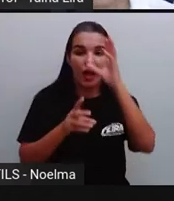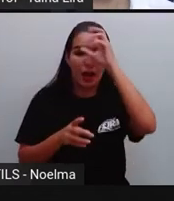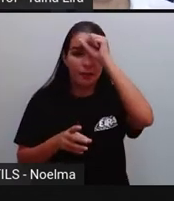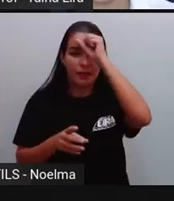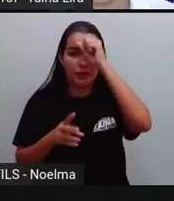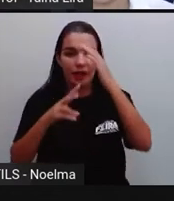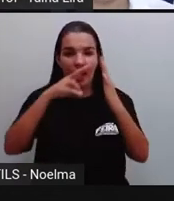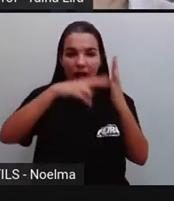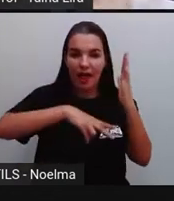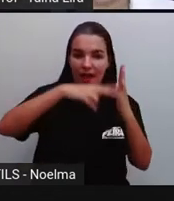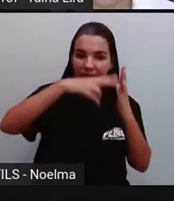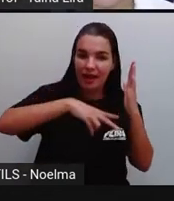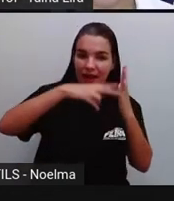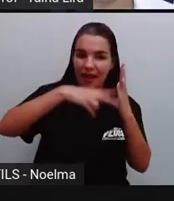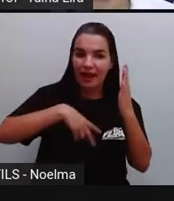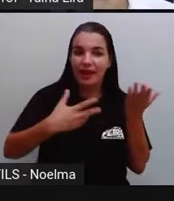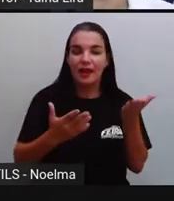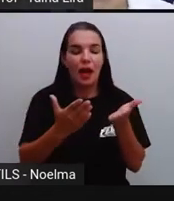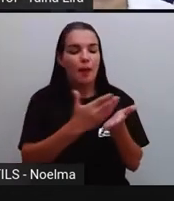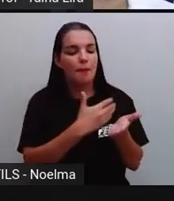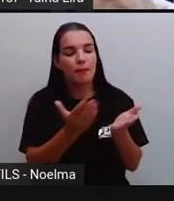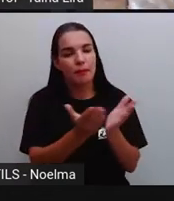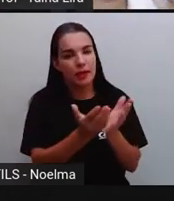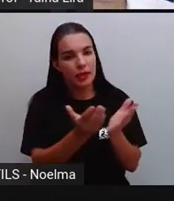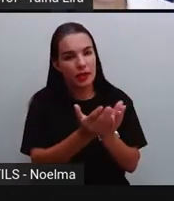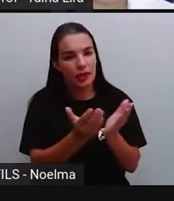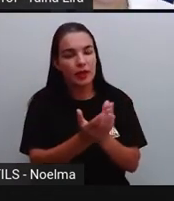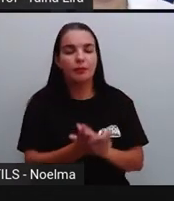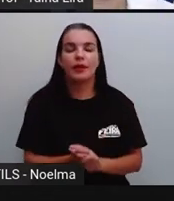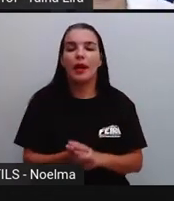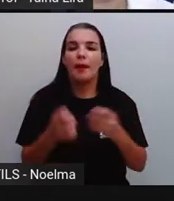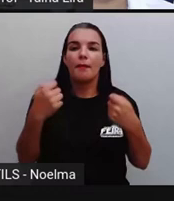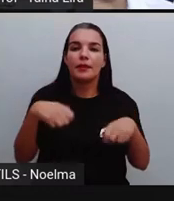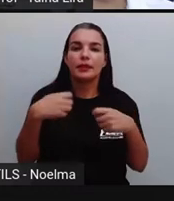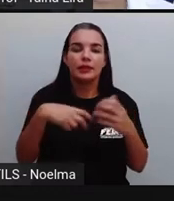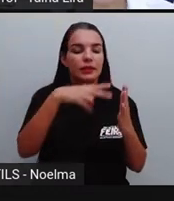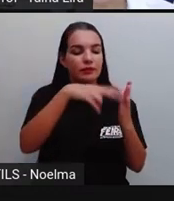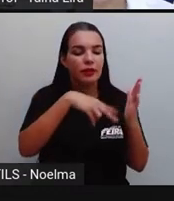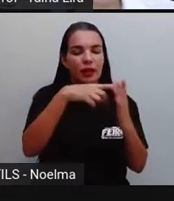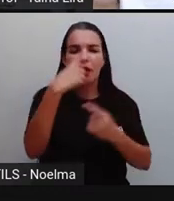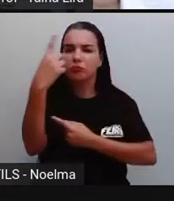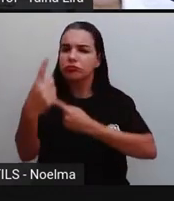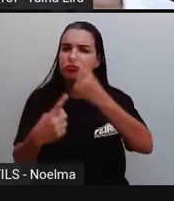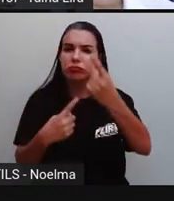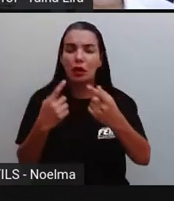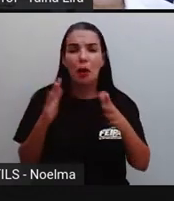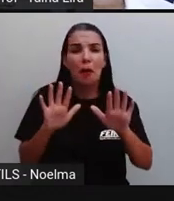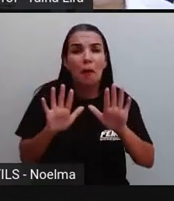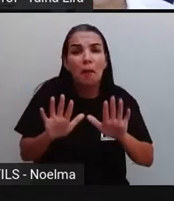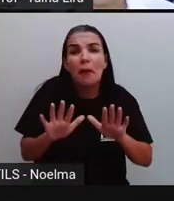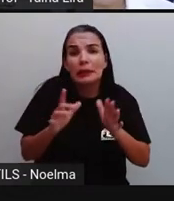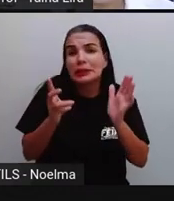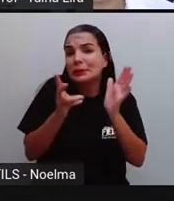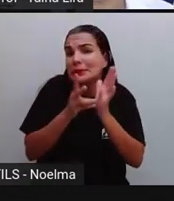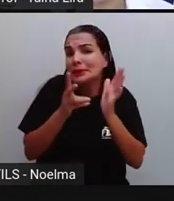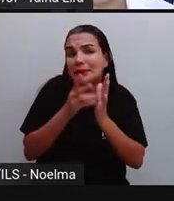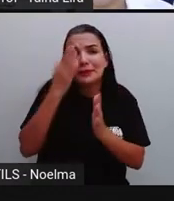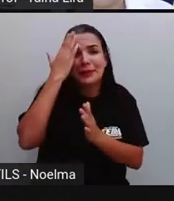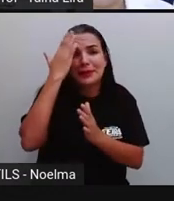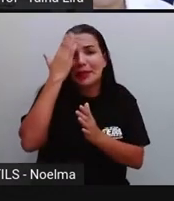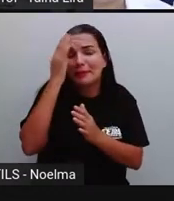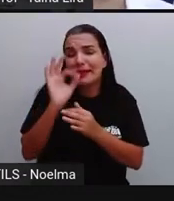o livro sagrado, iriam precisar ler algumas coisas. Só que os indígenas, na época, não eram